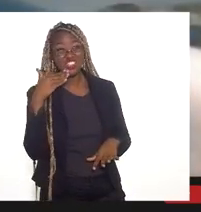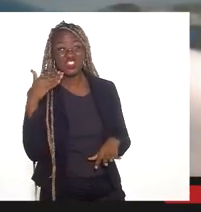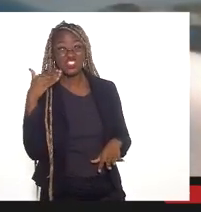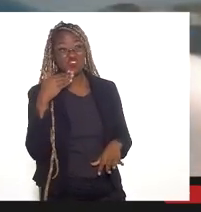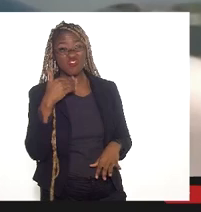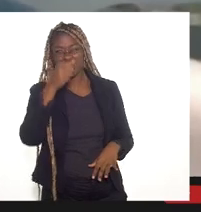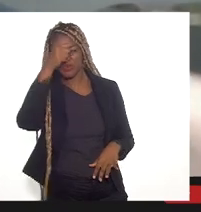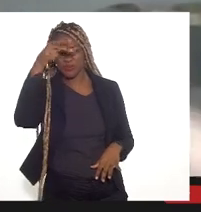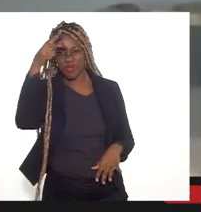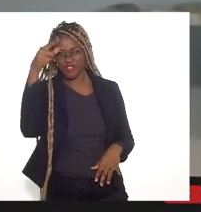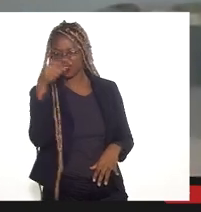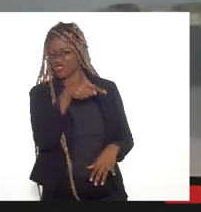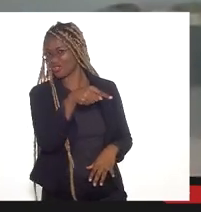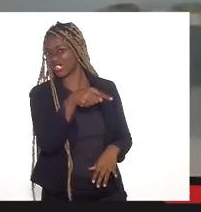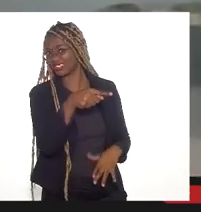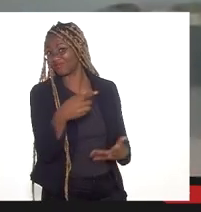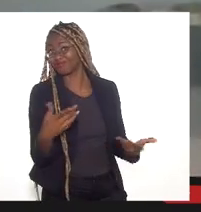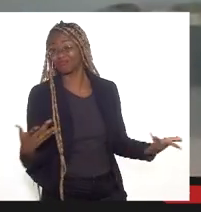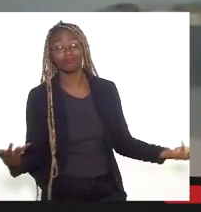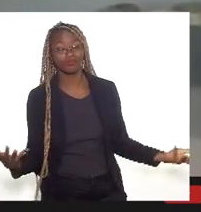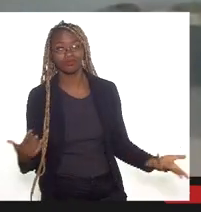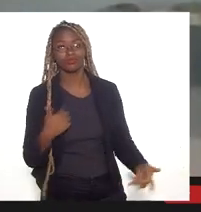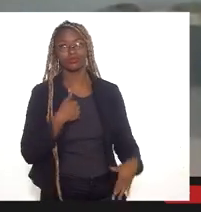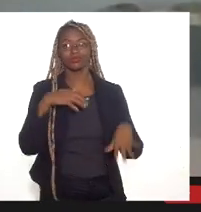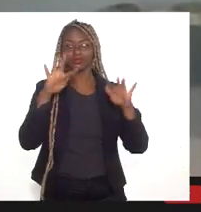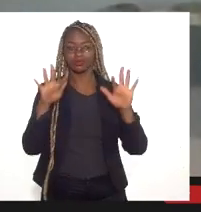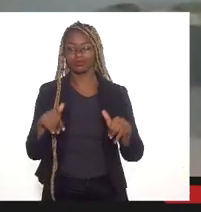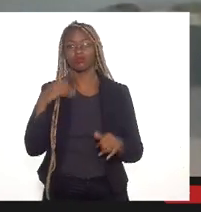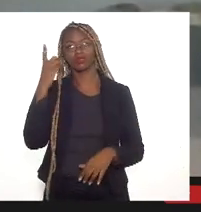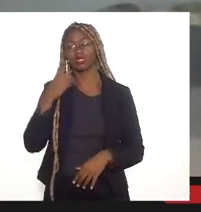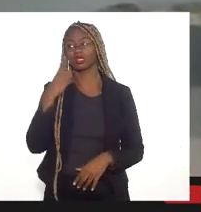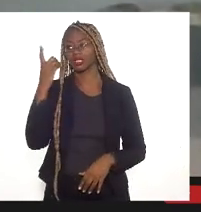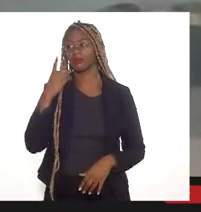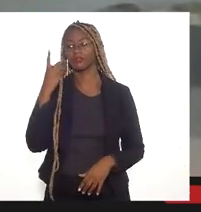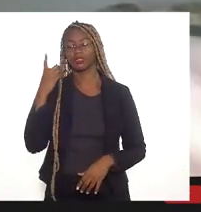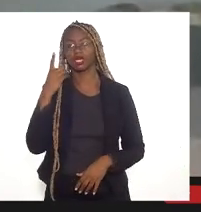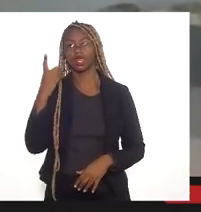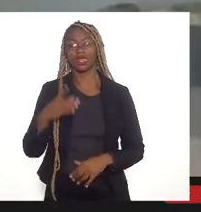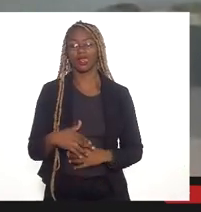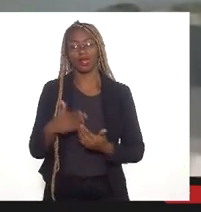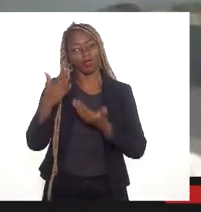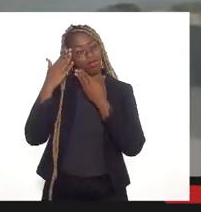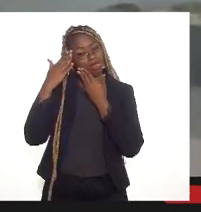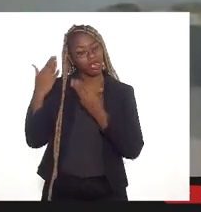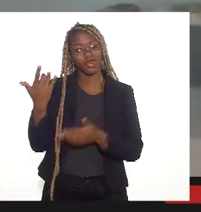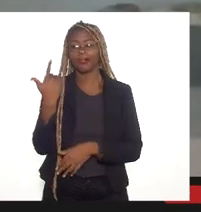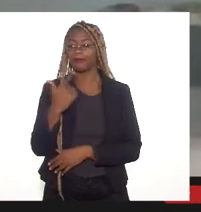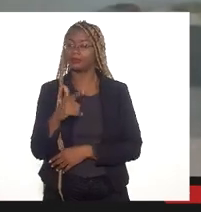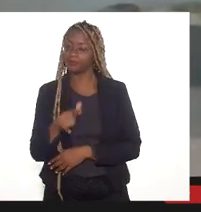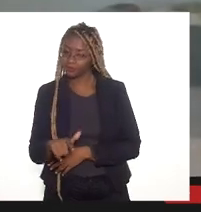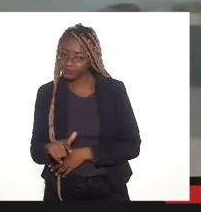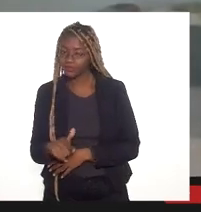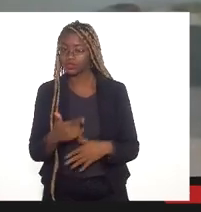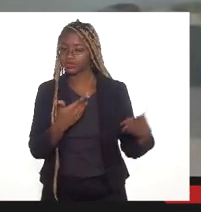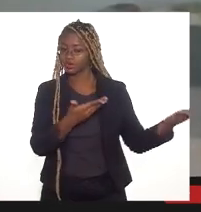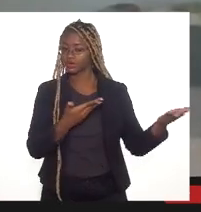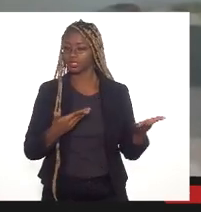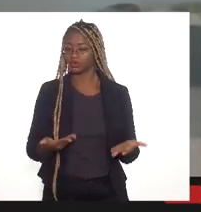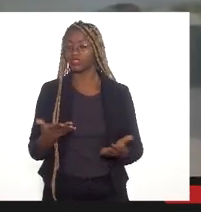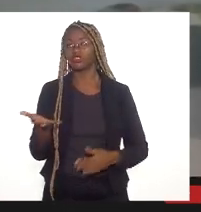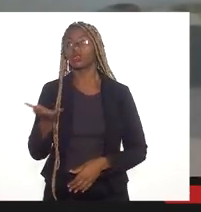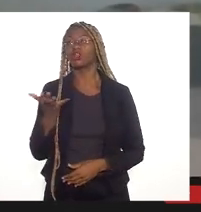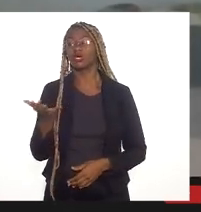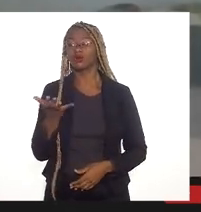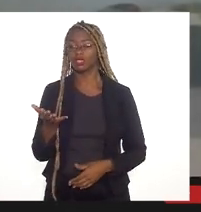a prefeitura. Então, para concluir, deputado Valdeck, e agradecer mais uma vez um convite, queria fazer